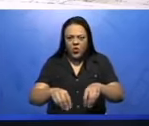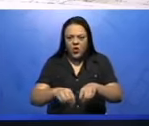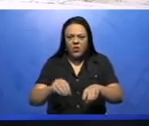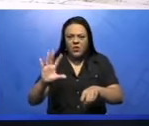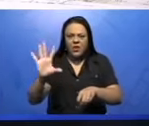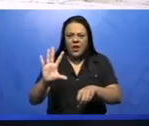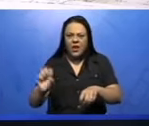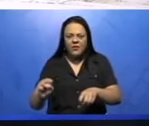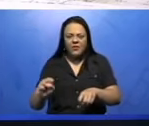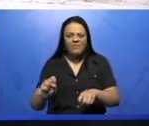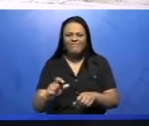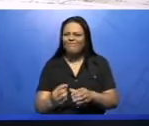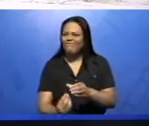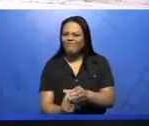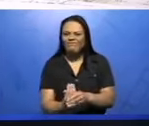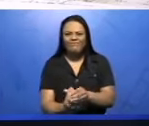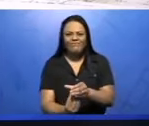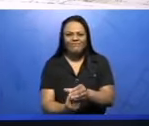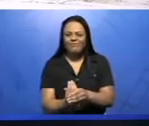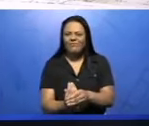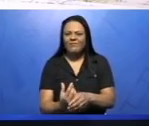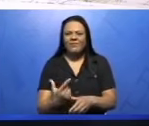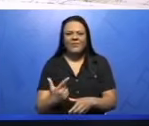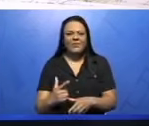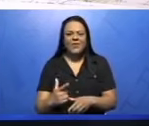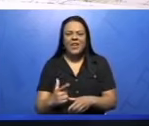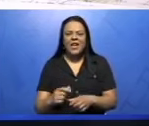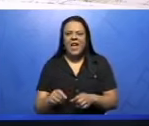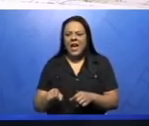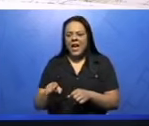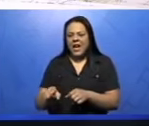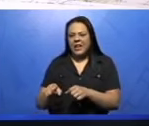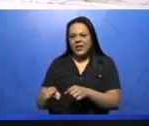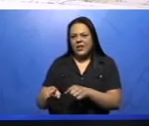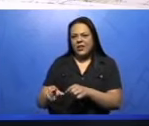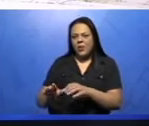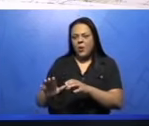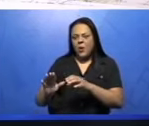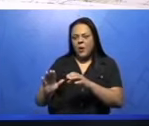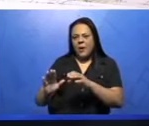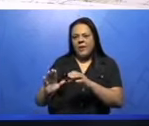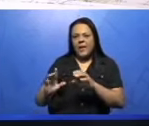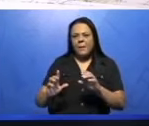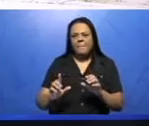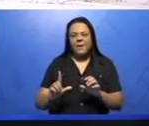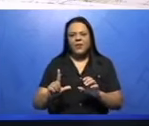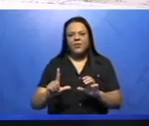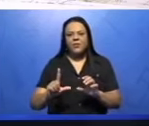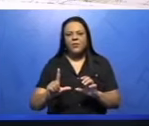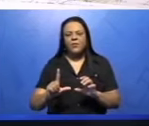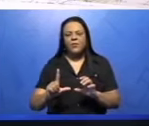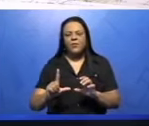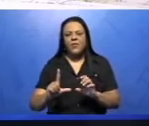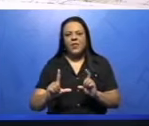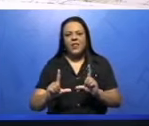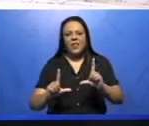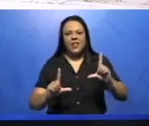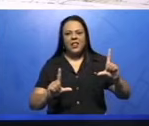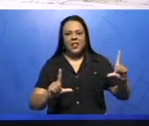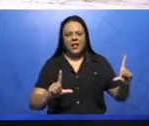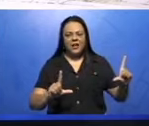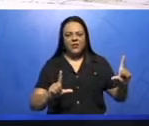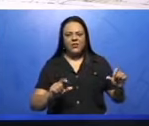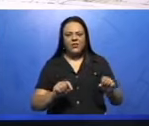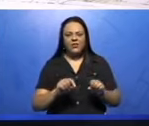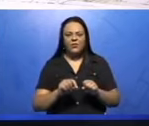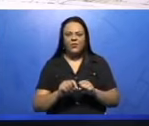infértil, exceto na parte oriente do continente, na parte leste. No norte e no sul, há a presença